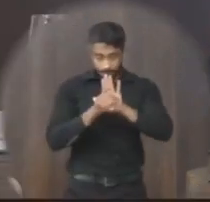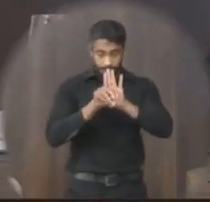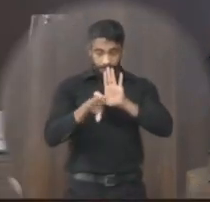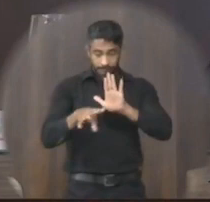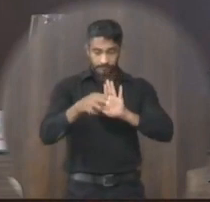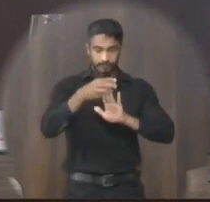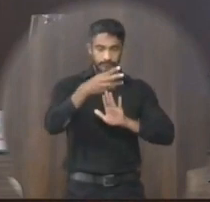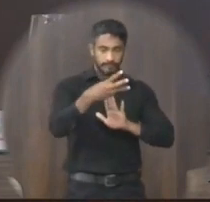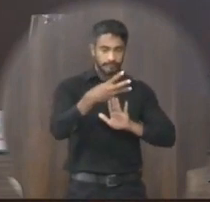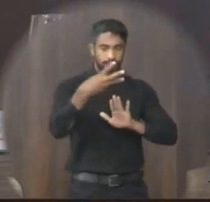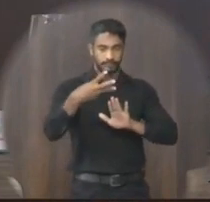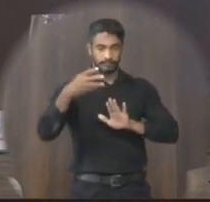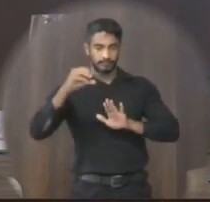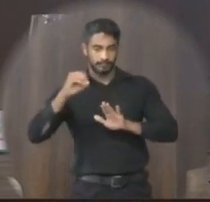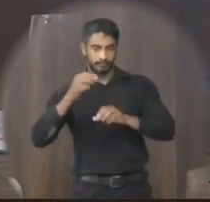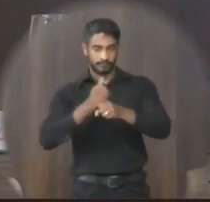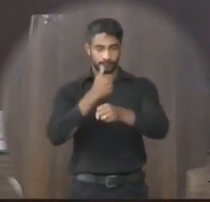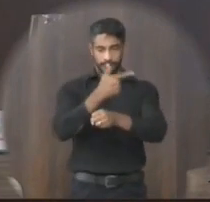330 2021